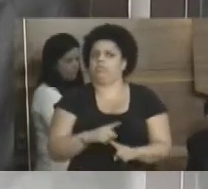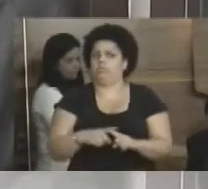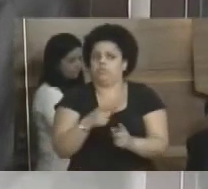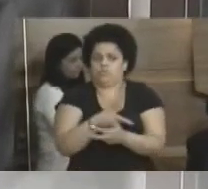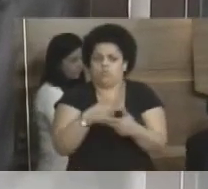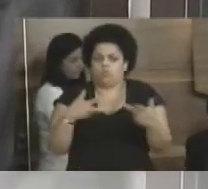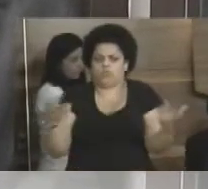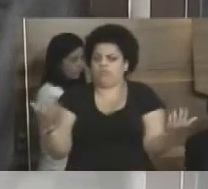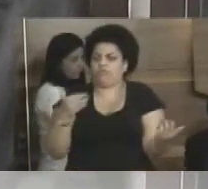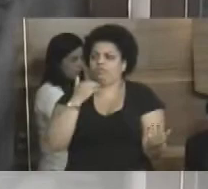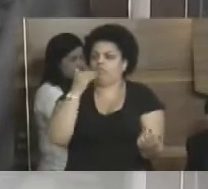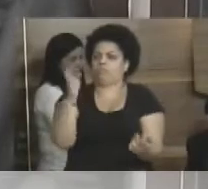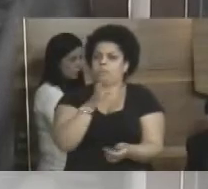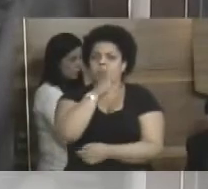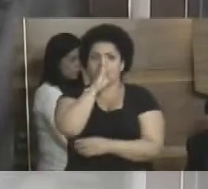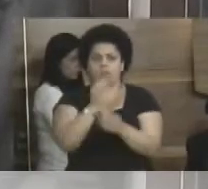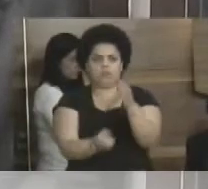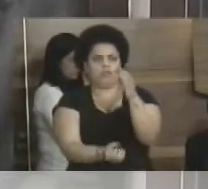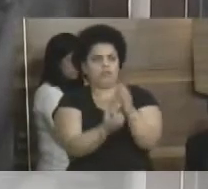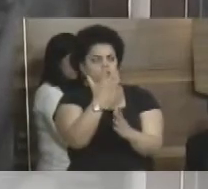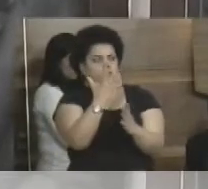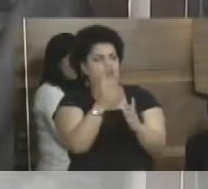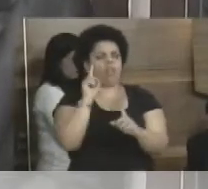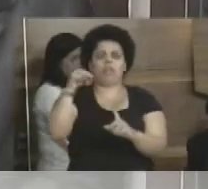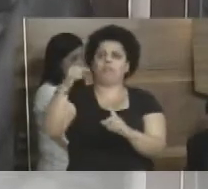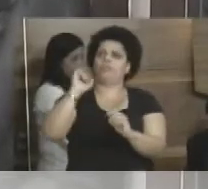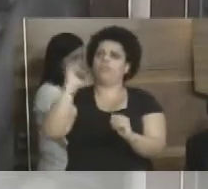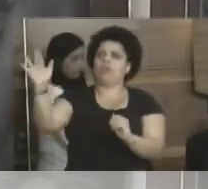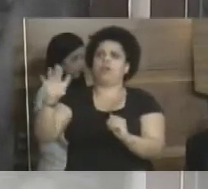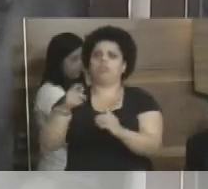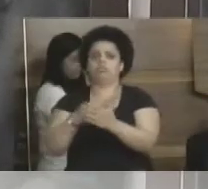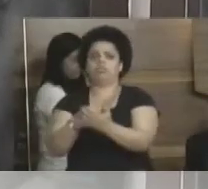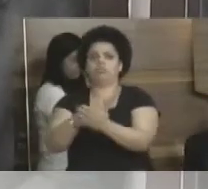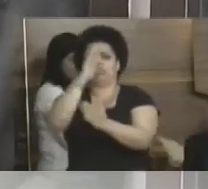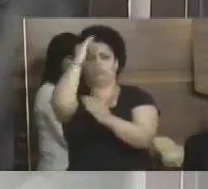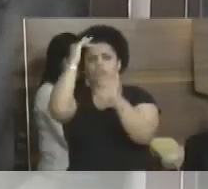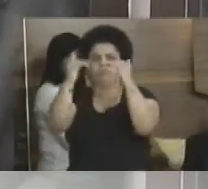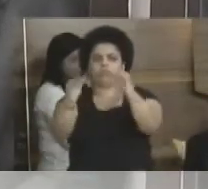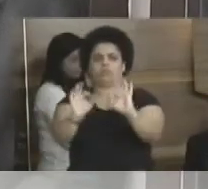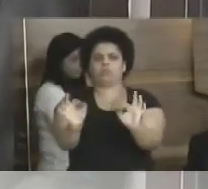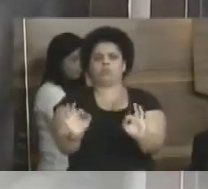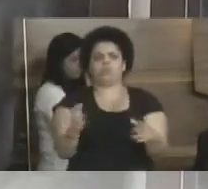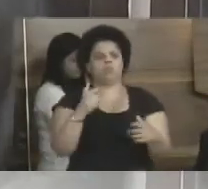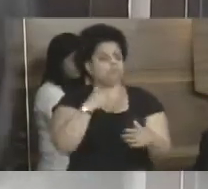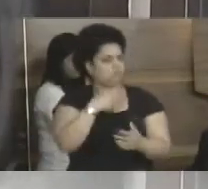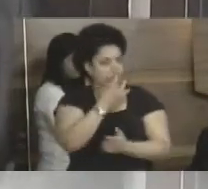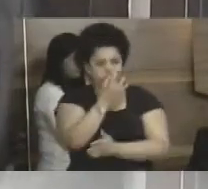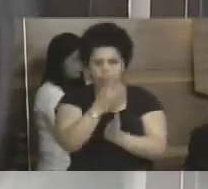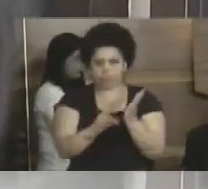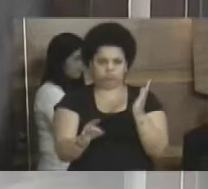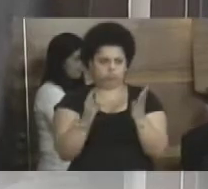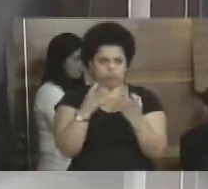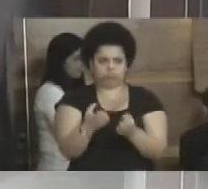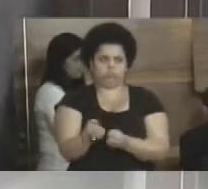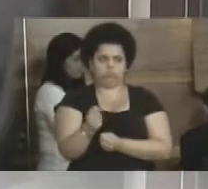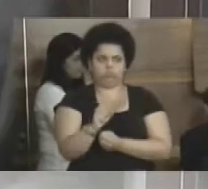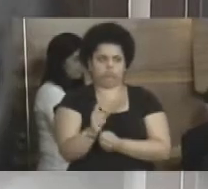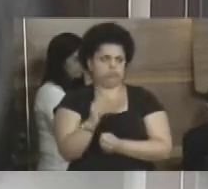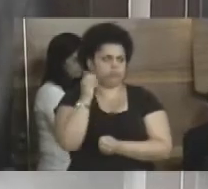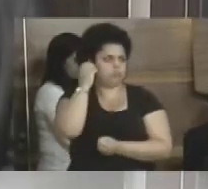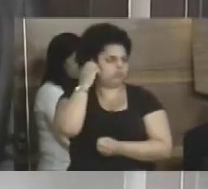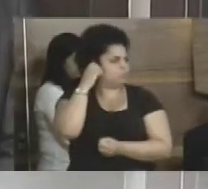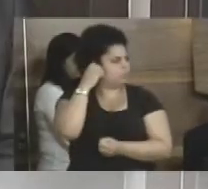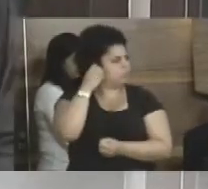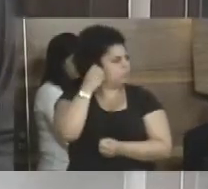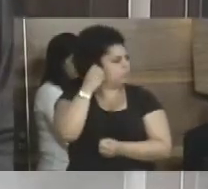coisa que não adianta ficar, criar aqui e depois não funcionar, não é, presidente? Então, eu sou contra, não sei vocês aqui se a